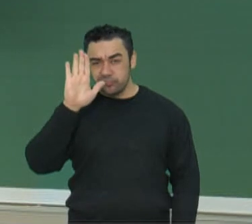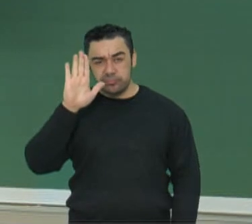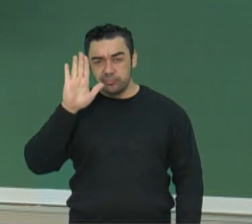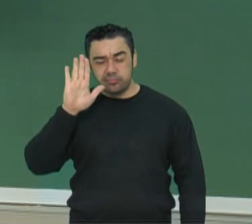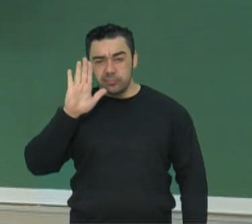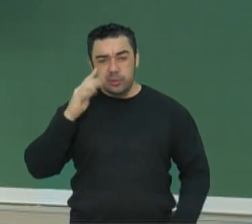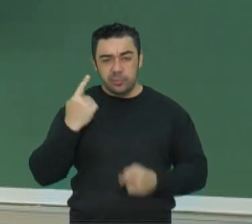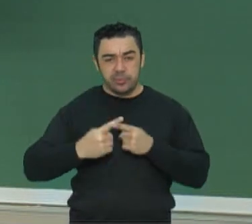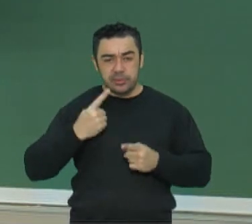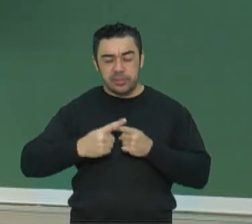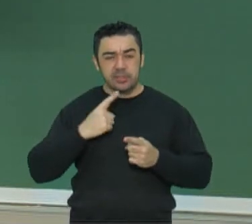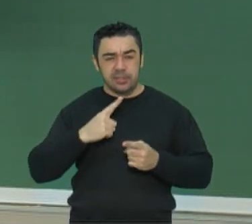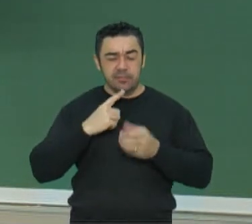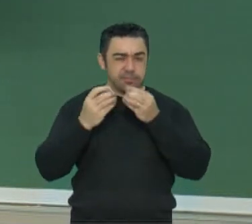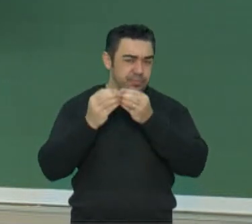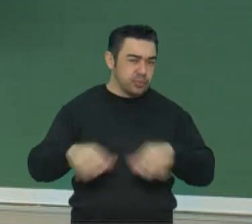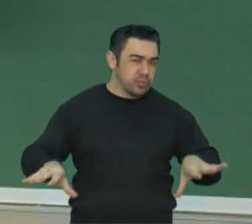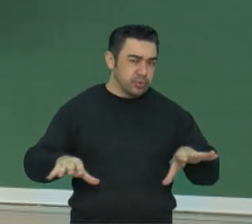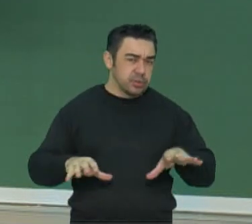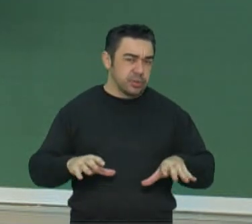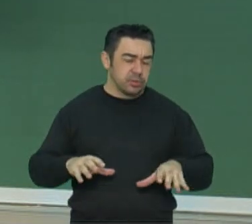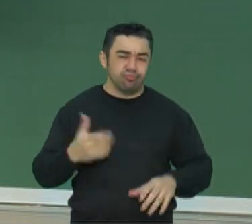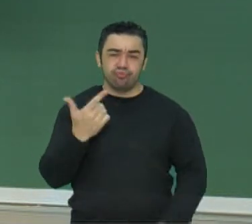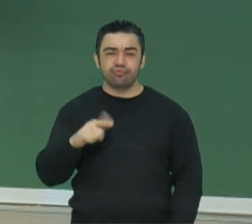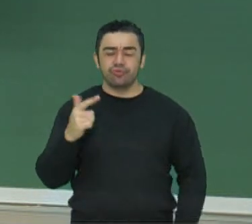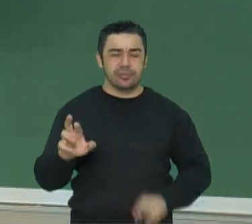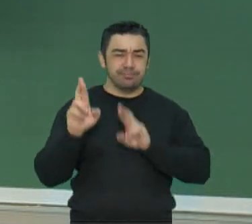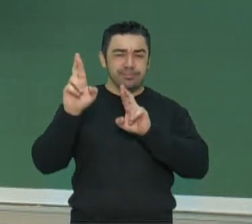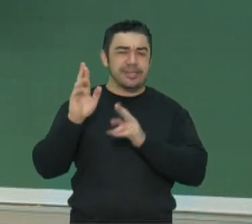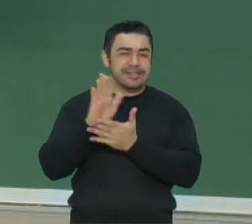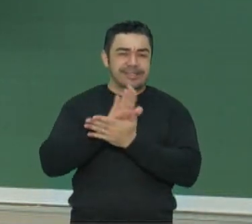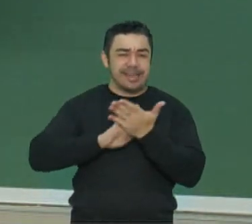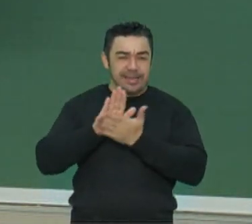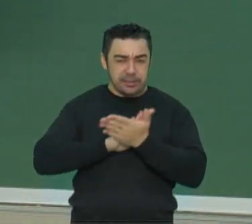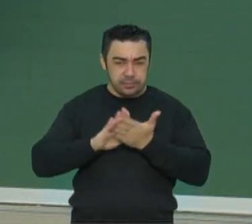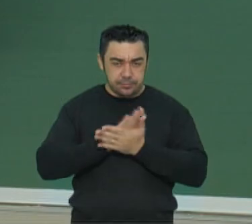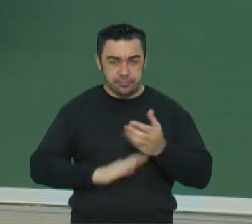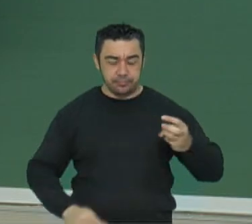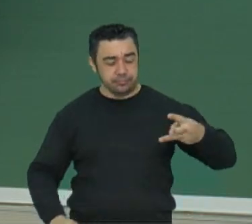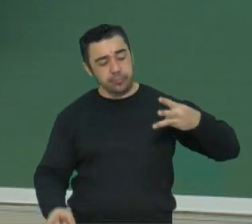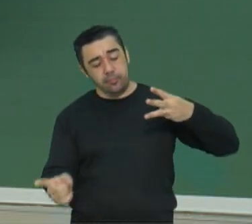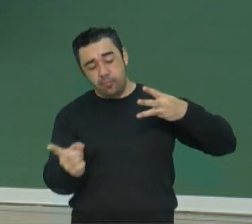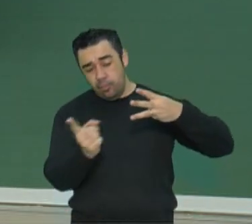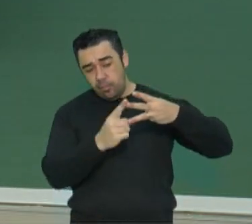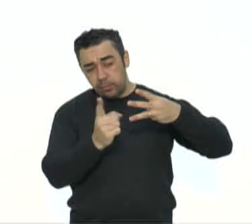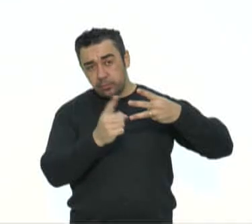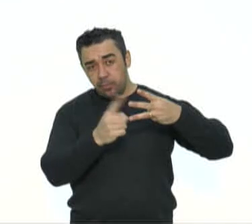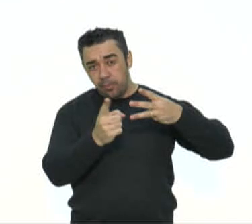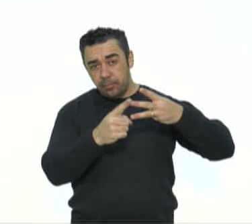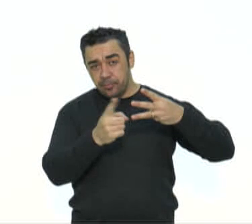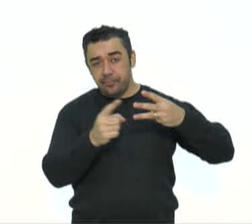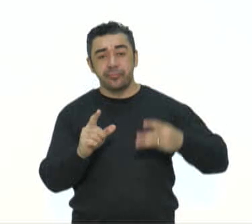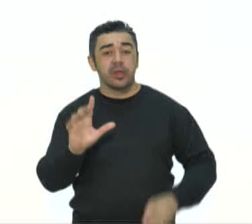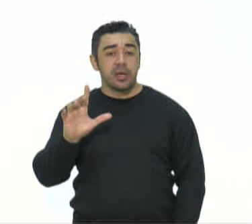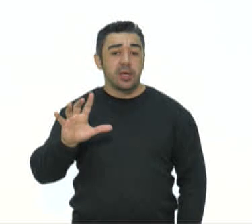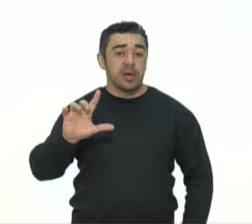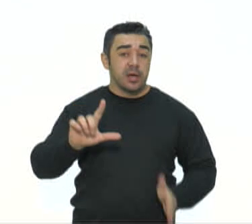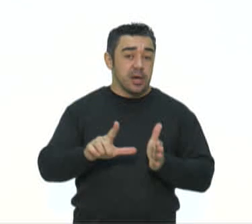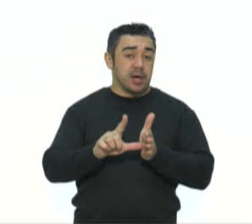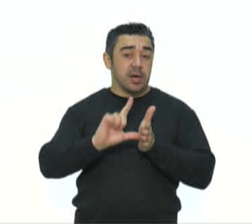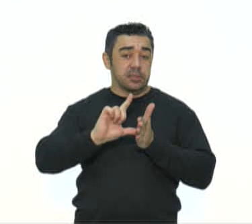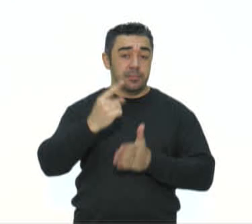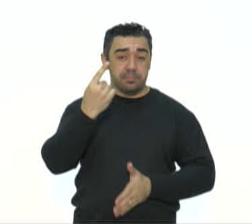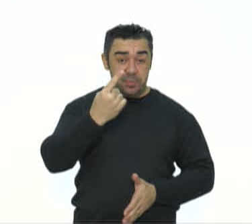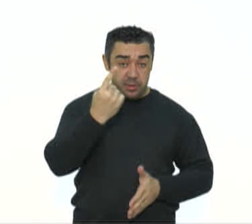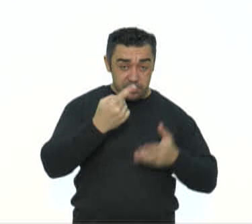que estavam no poder. Havia uma falta de esperança, a gente pode colocar assim. Ainda, a destruição causada pela Primeira